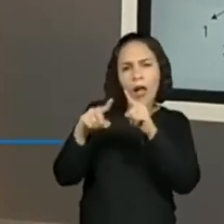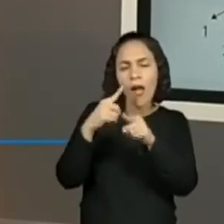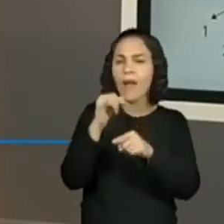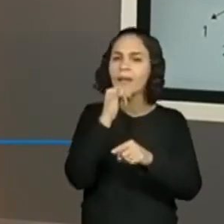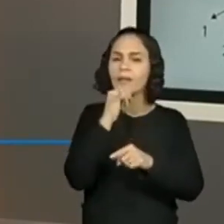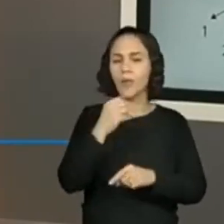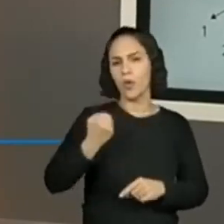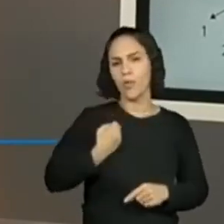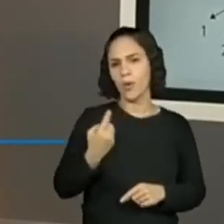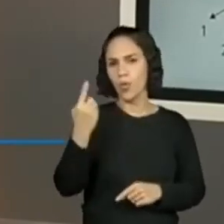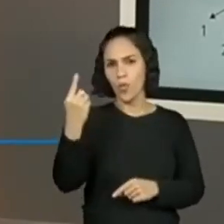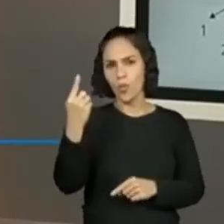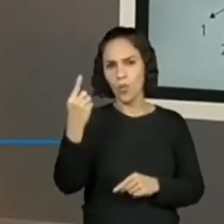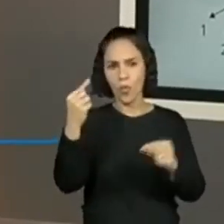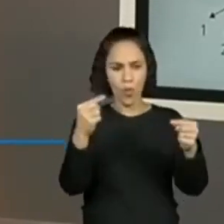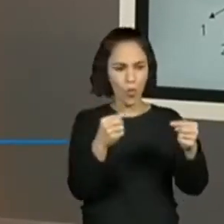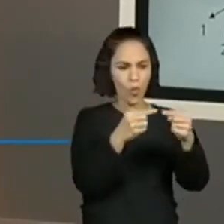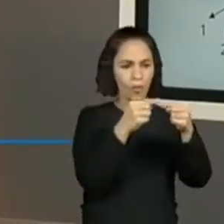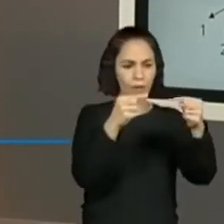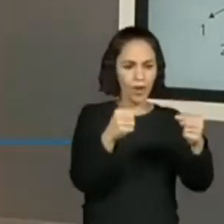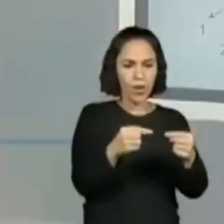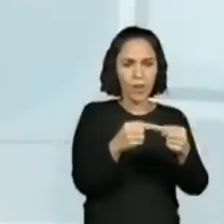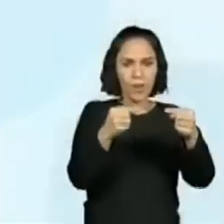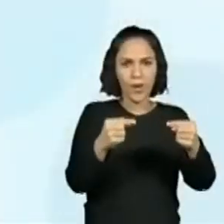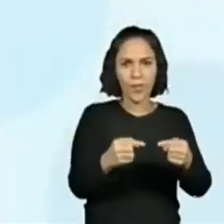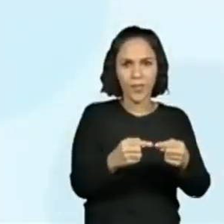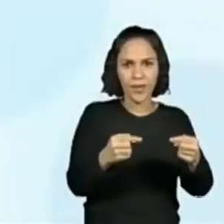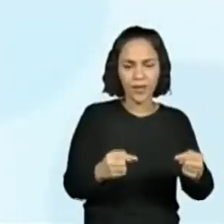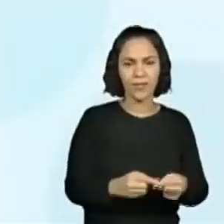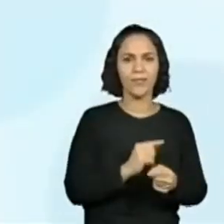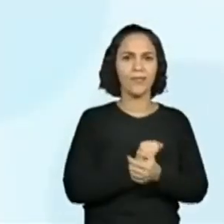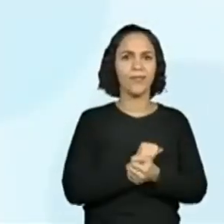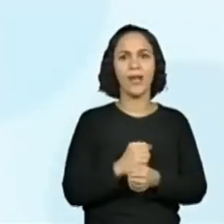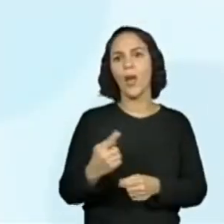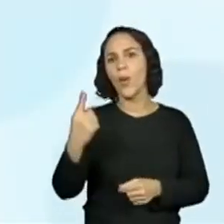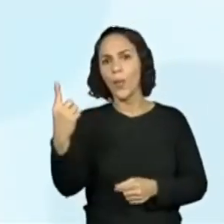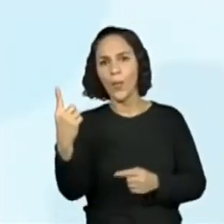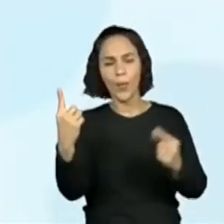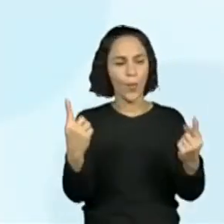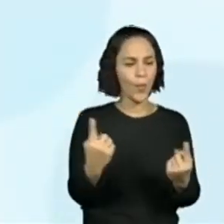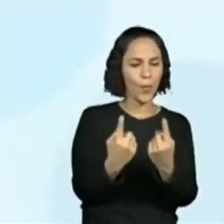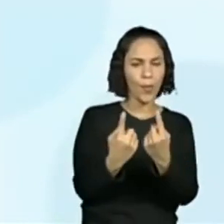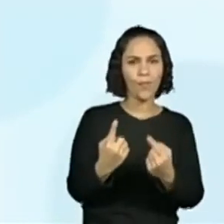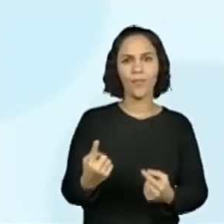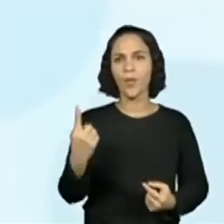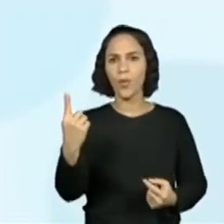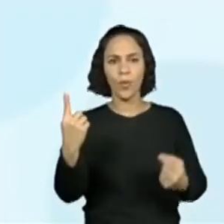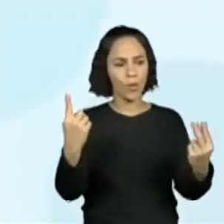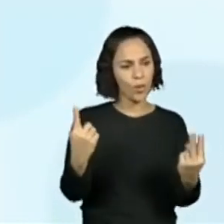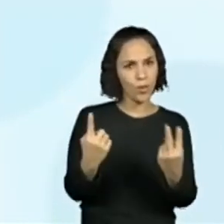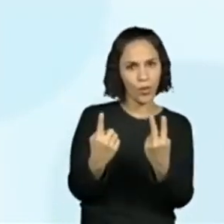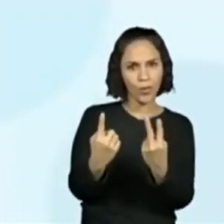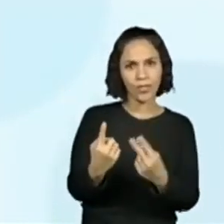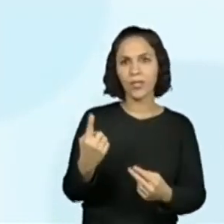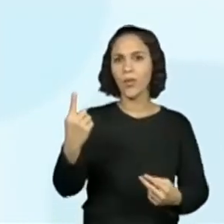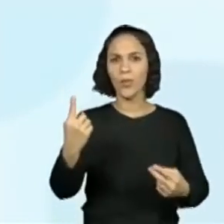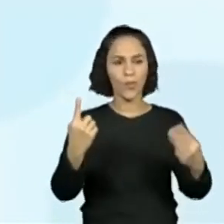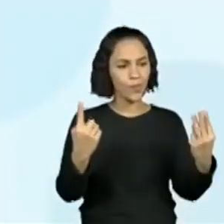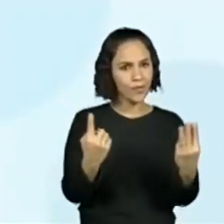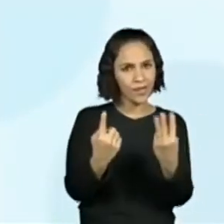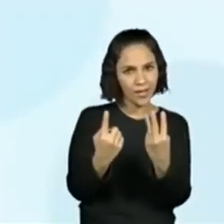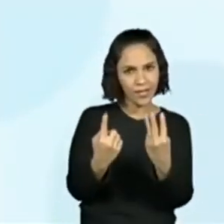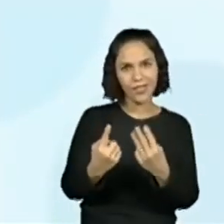possibilidades. Um e um, um e dois, um e três e assim por diante. Mas ele também pode fazer assim, olha, por